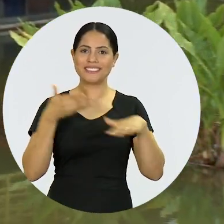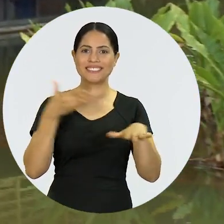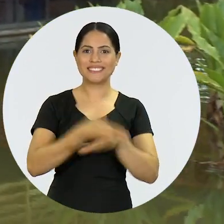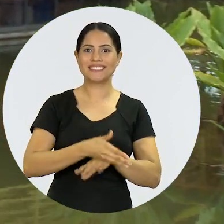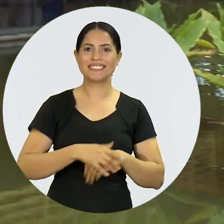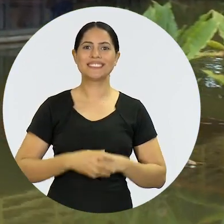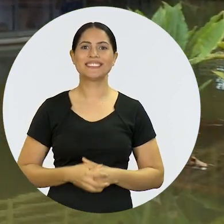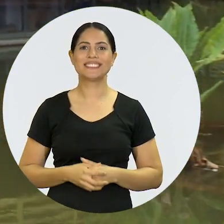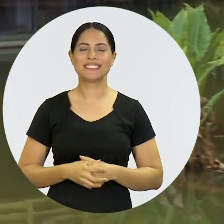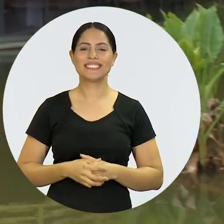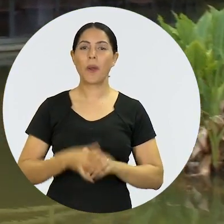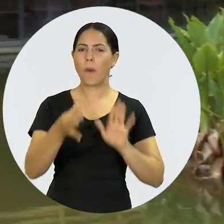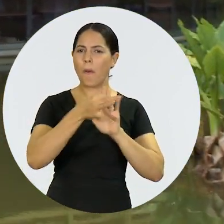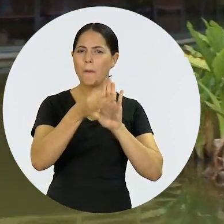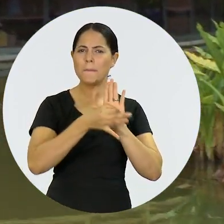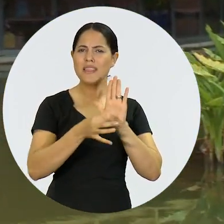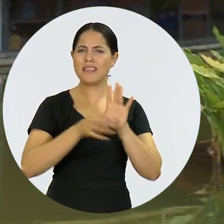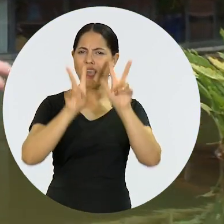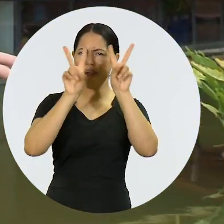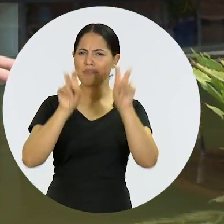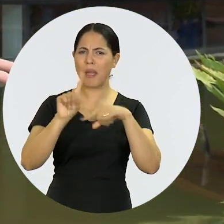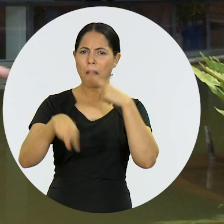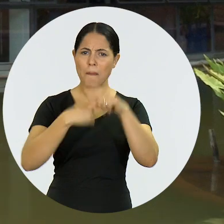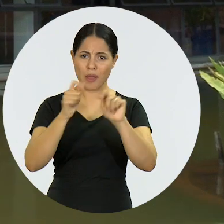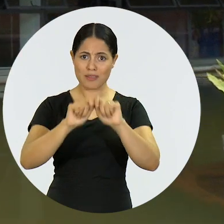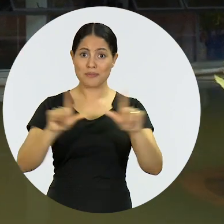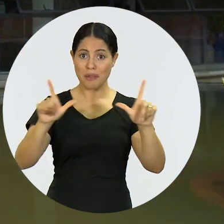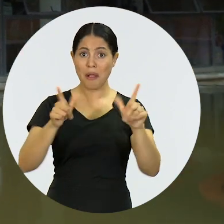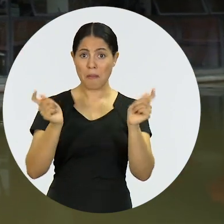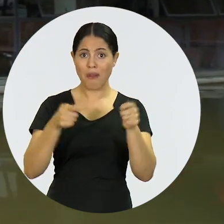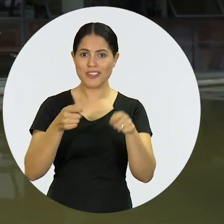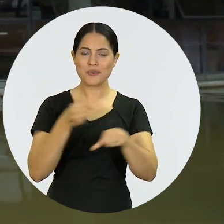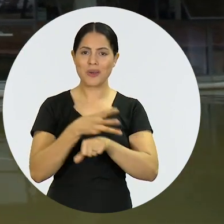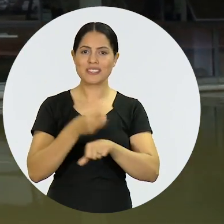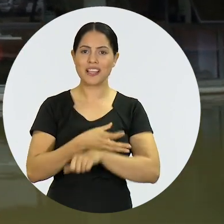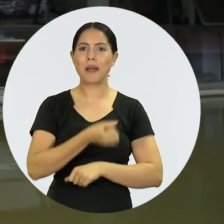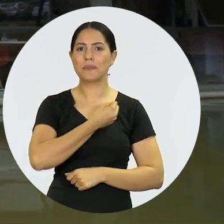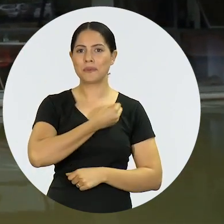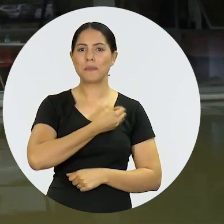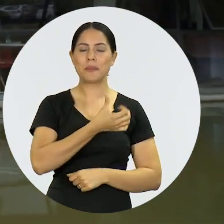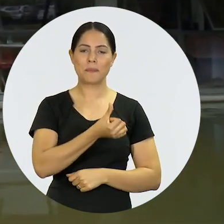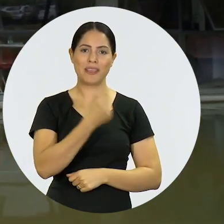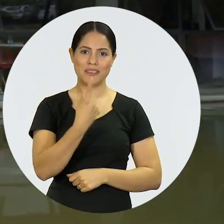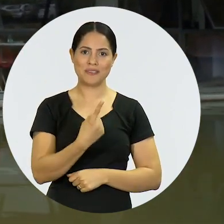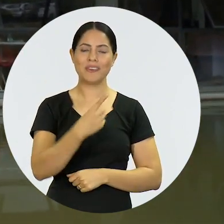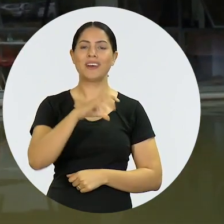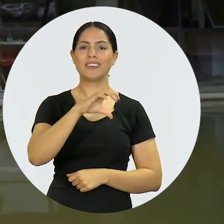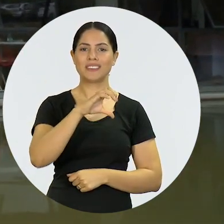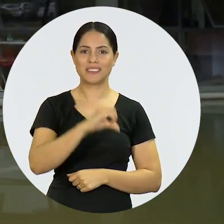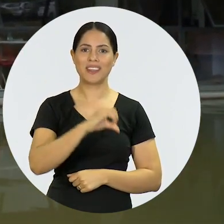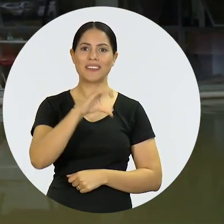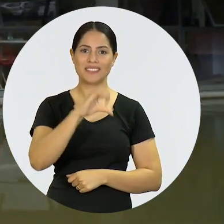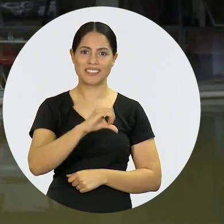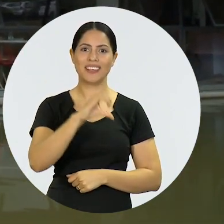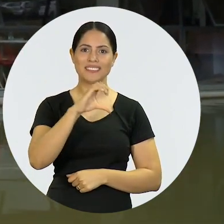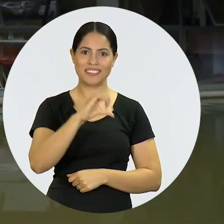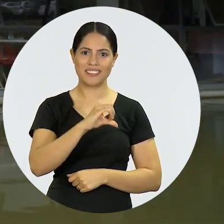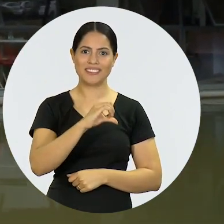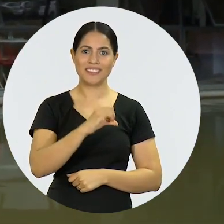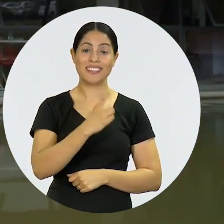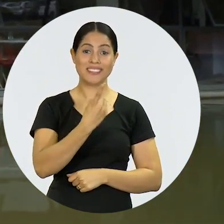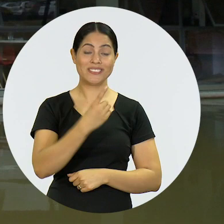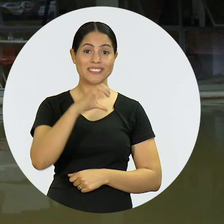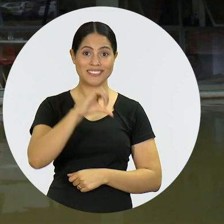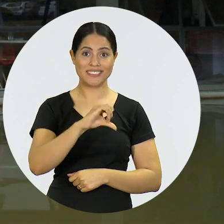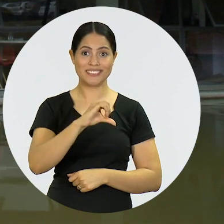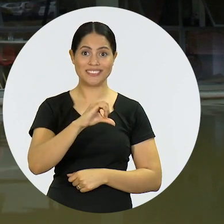Segue a gente nas redes sociais. E para sugerir uma pauta para o próximo programa é pelo WhatsApp. DDD 61, telefone